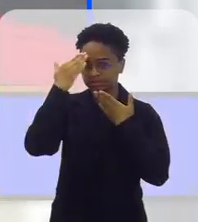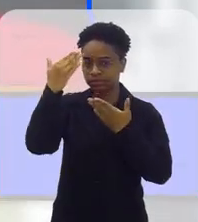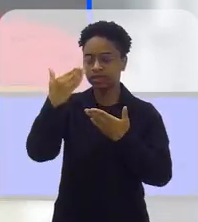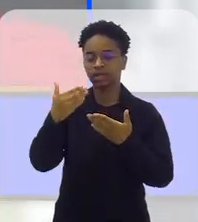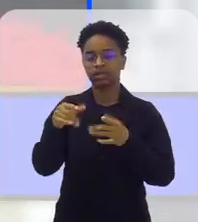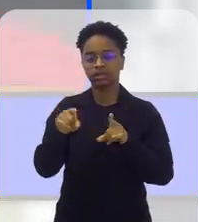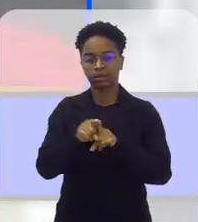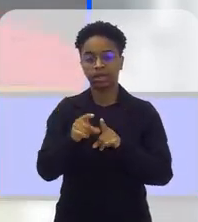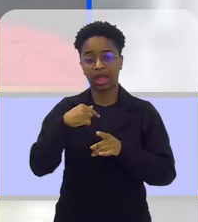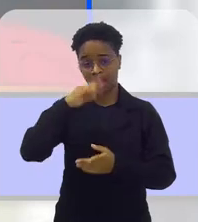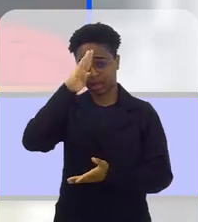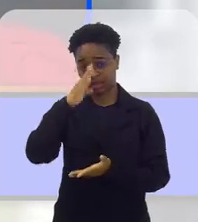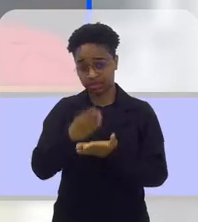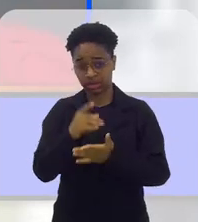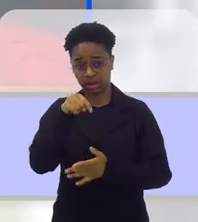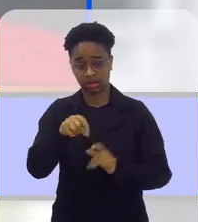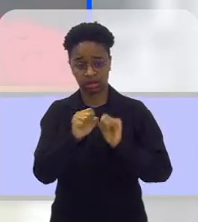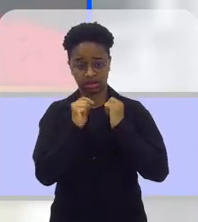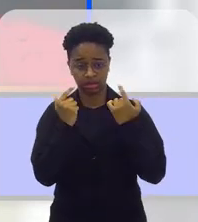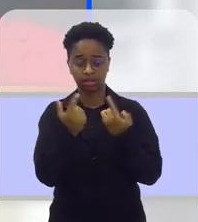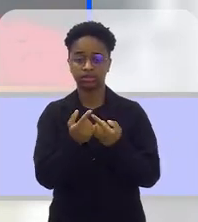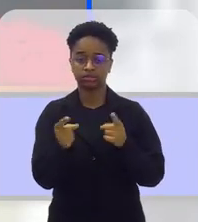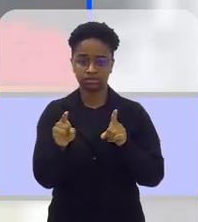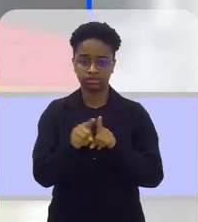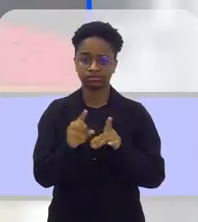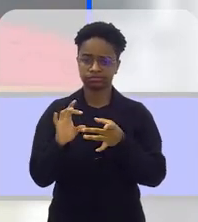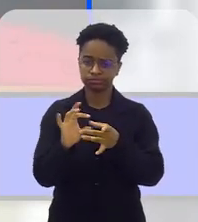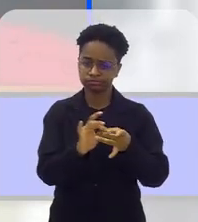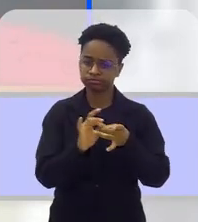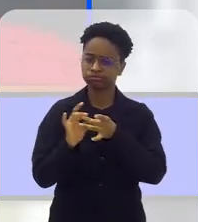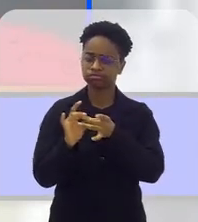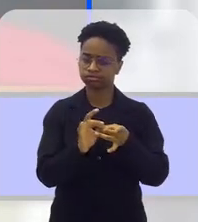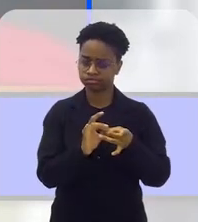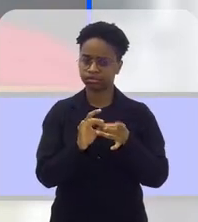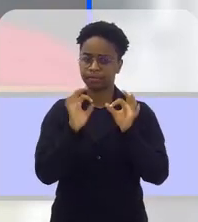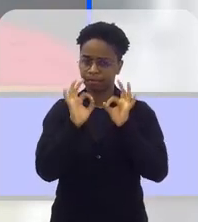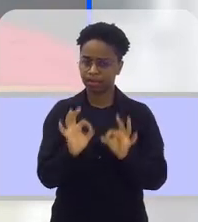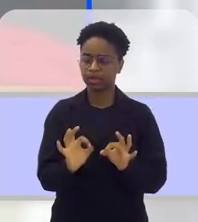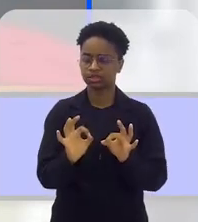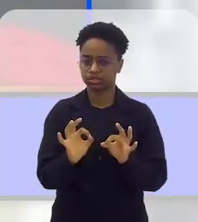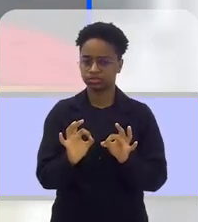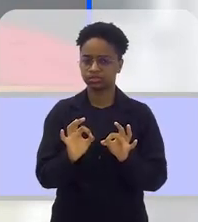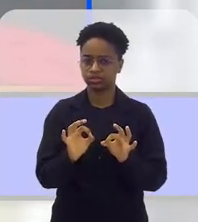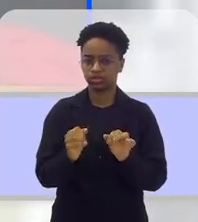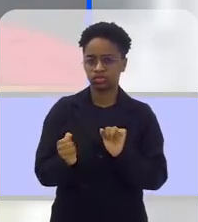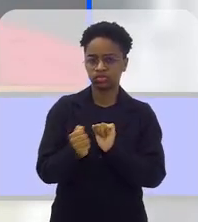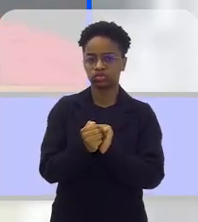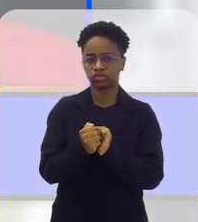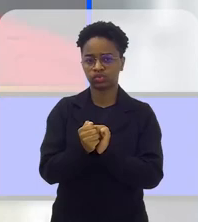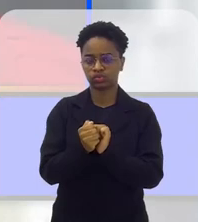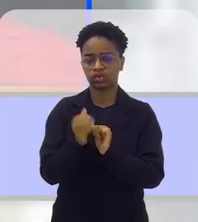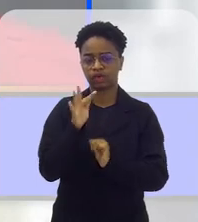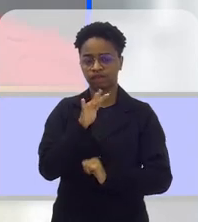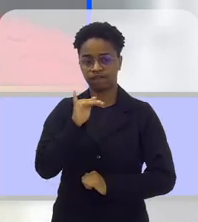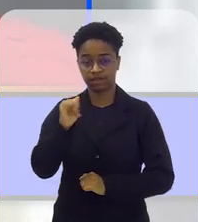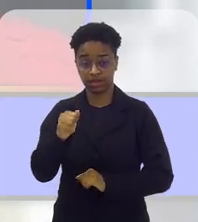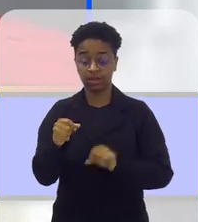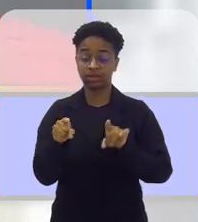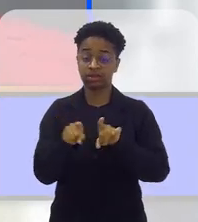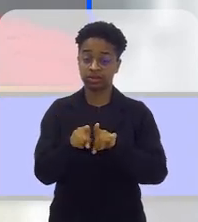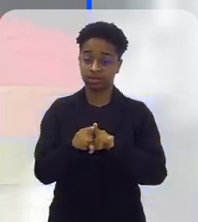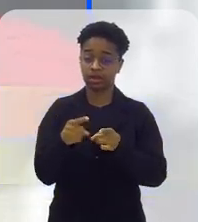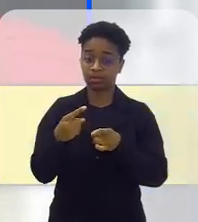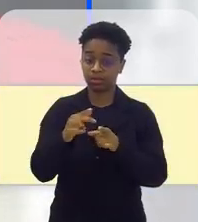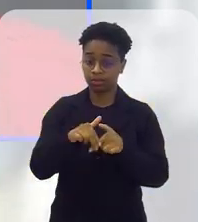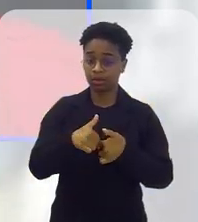agradecer. Acredito que o parlamento esteja tão unido e integrado assim com a nossa fundação, graças também